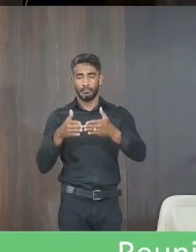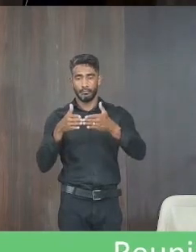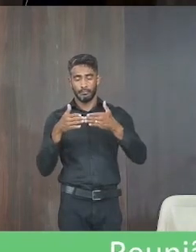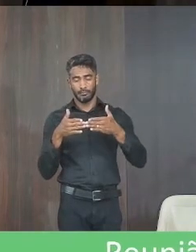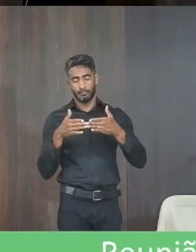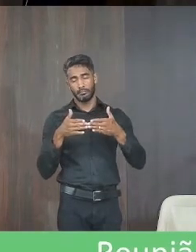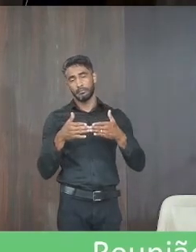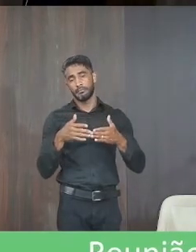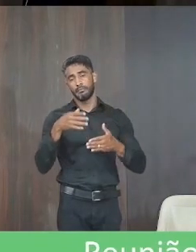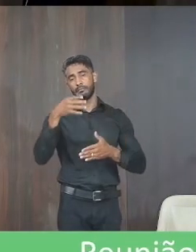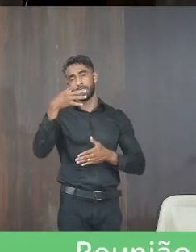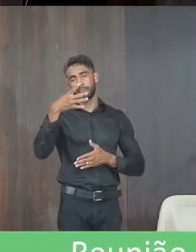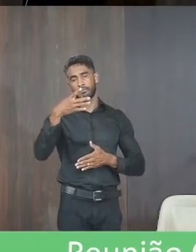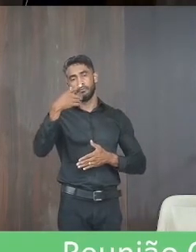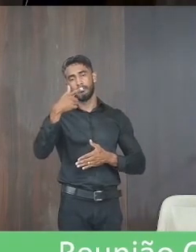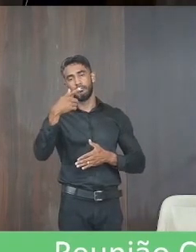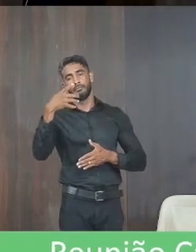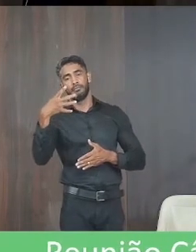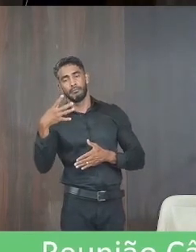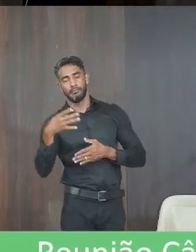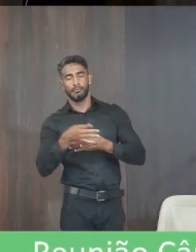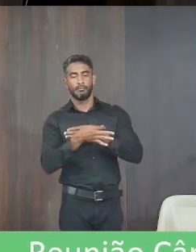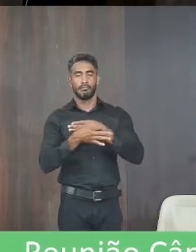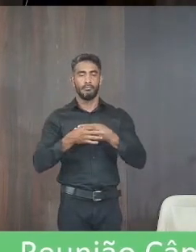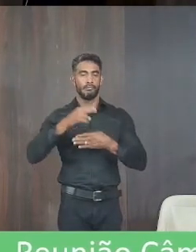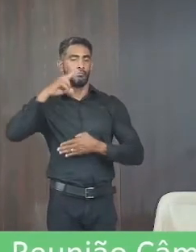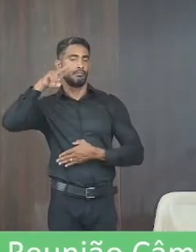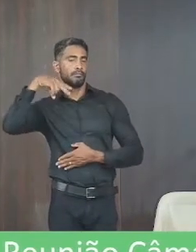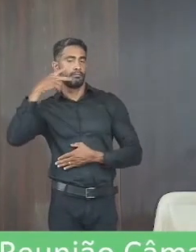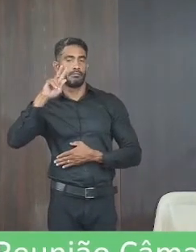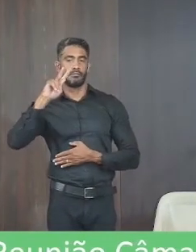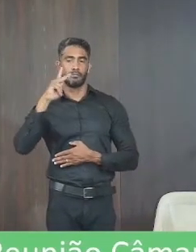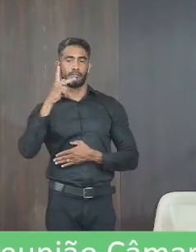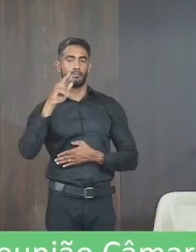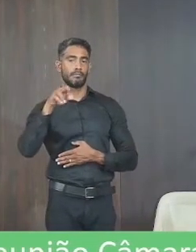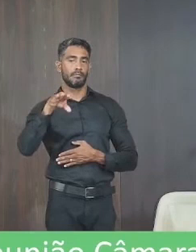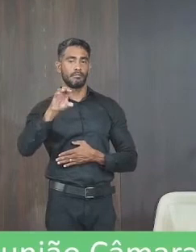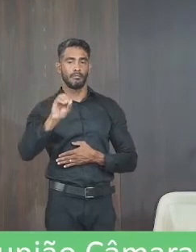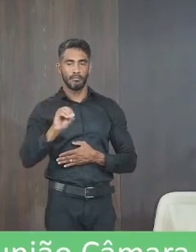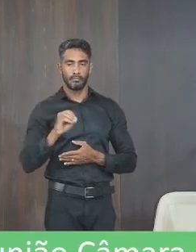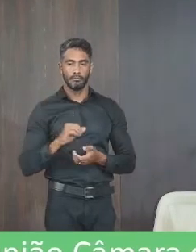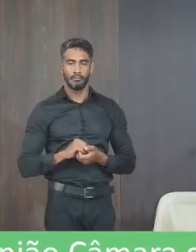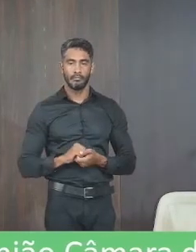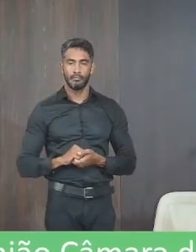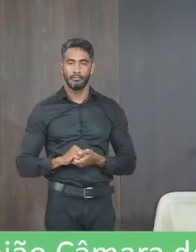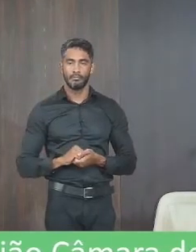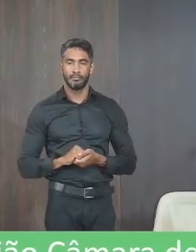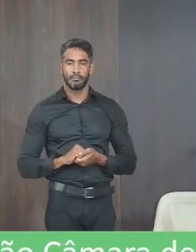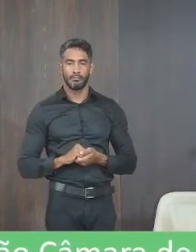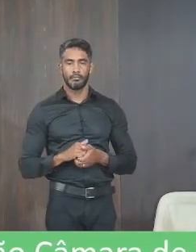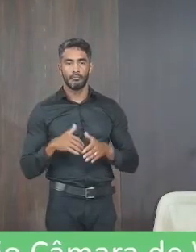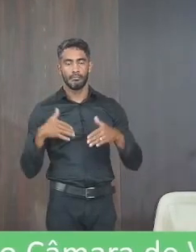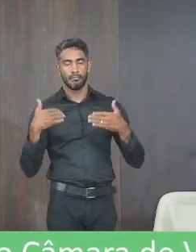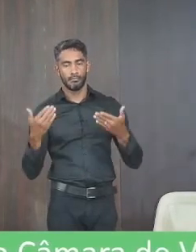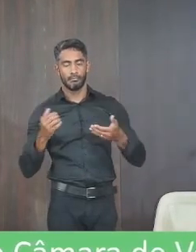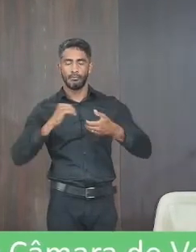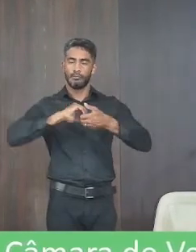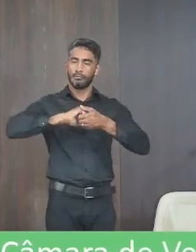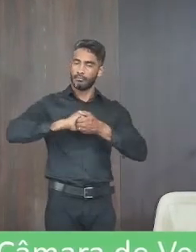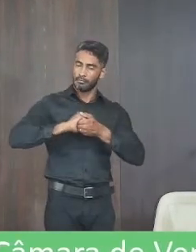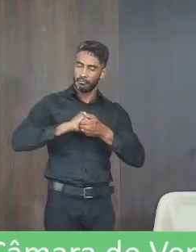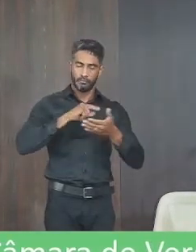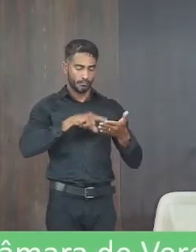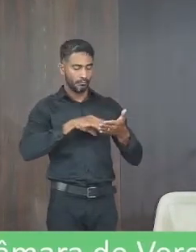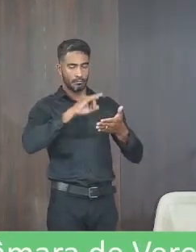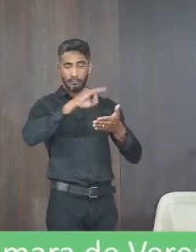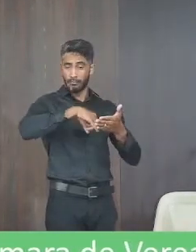requerimento 424 autoria o vereador Hugo Leonardo Dias Caires com os cordiais cumprimentos sirvam do